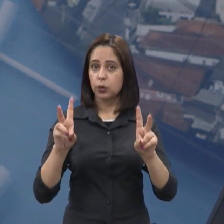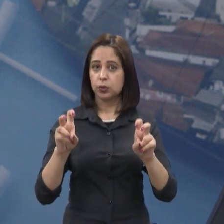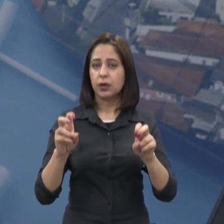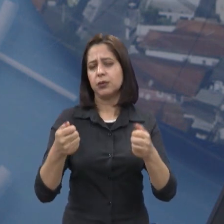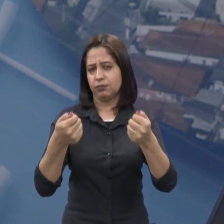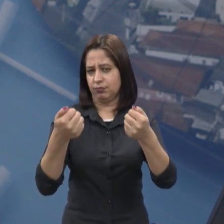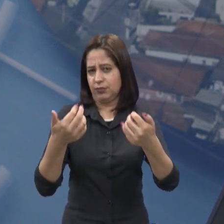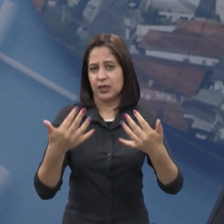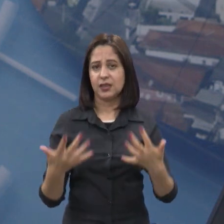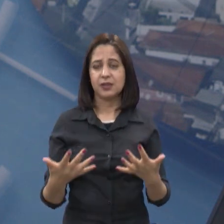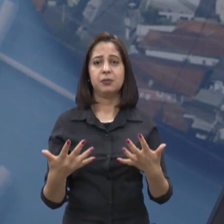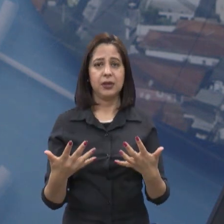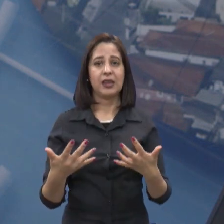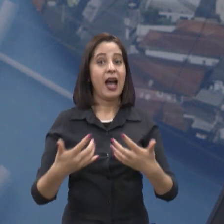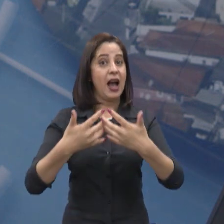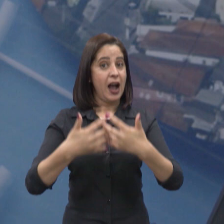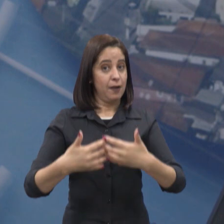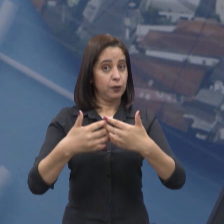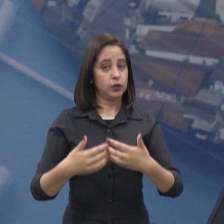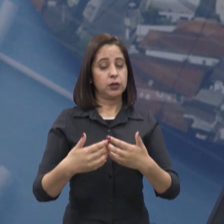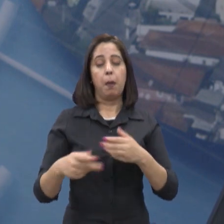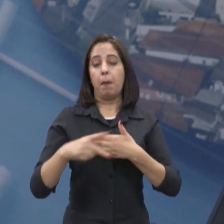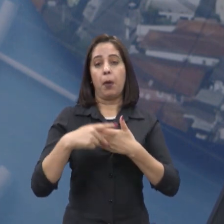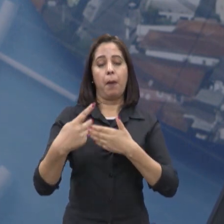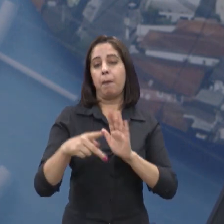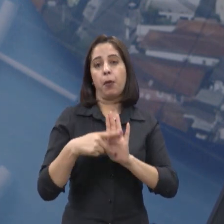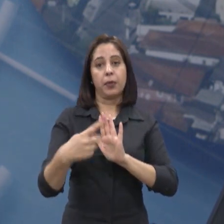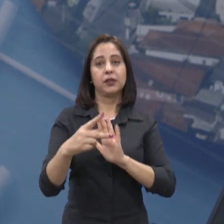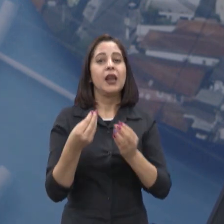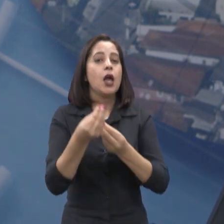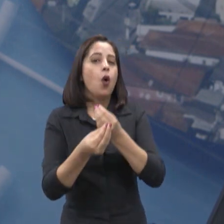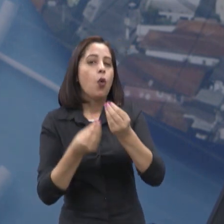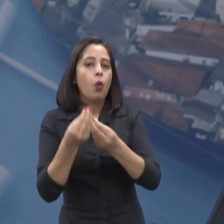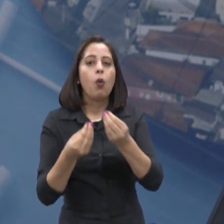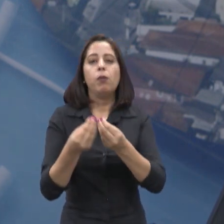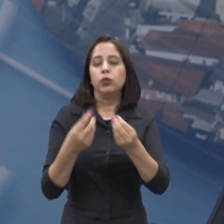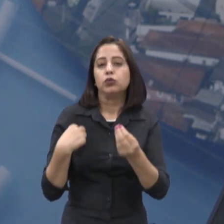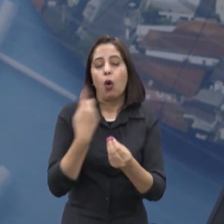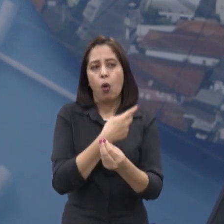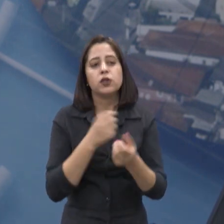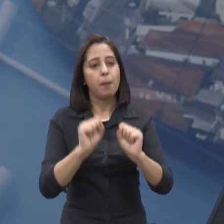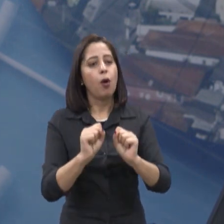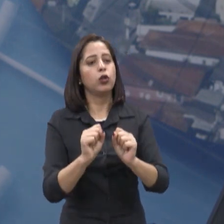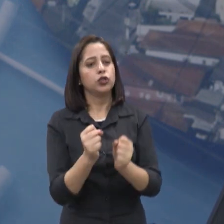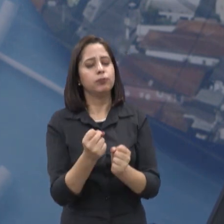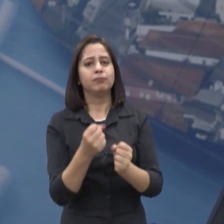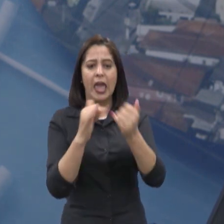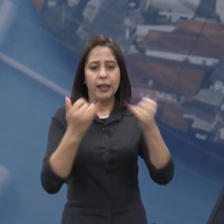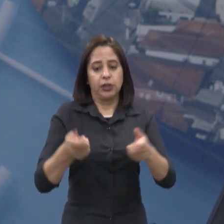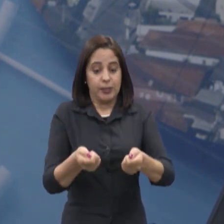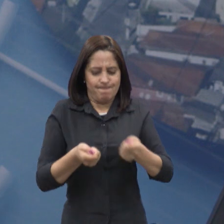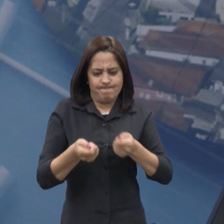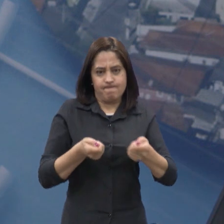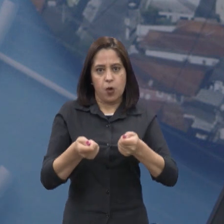também, né, da função dele, né, como economista, falar um pouquinho de como a gente também pode economizar com ações no dia